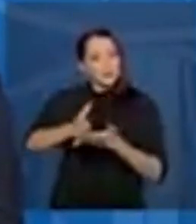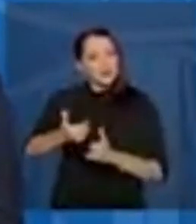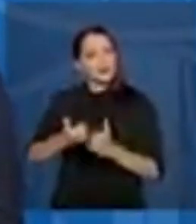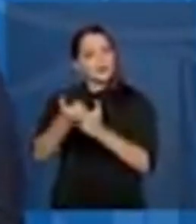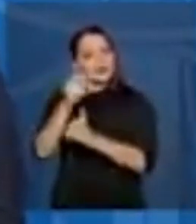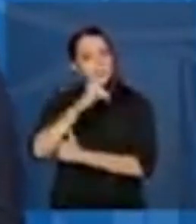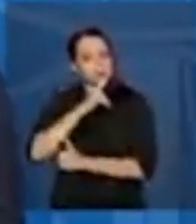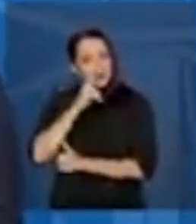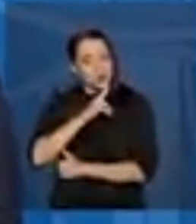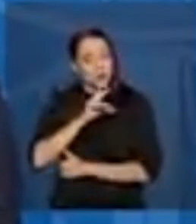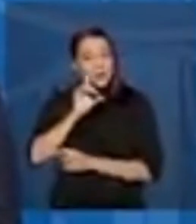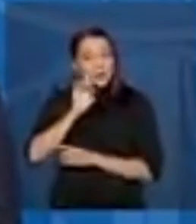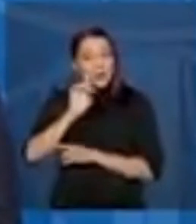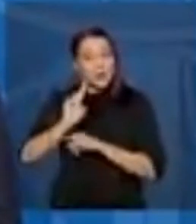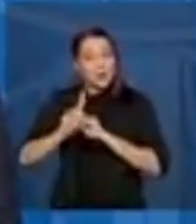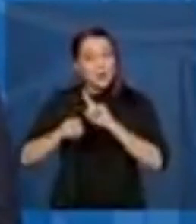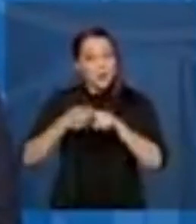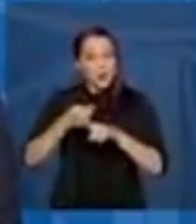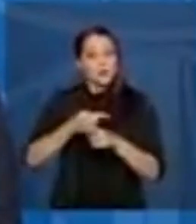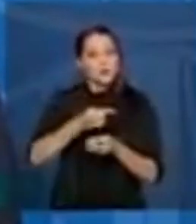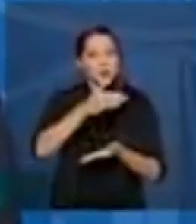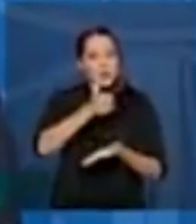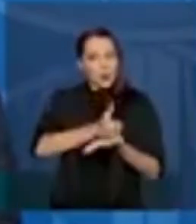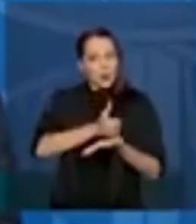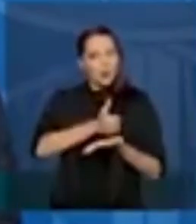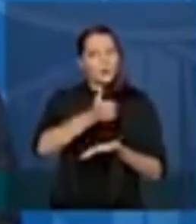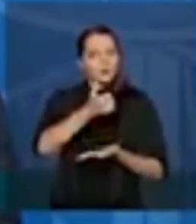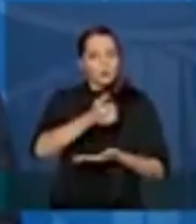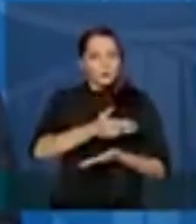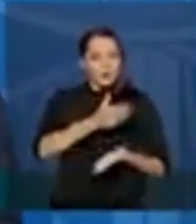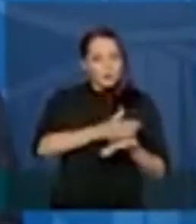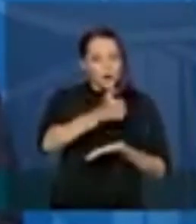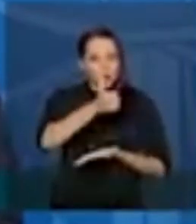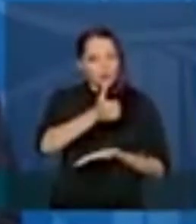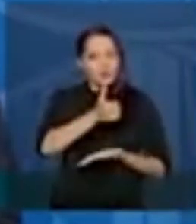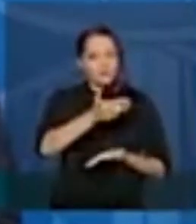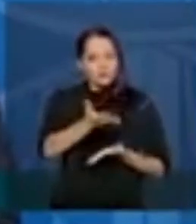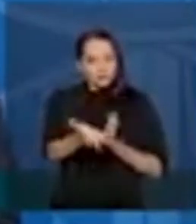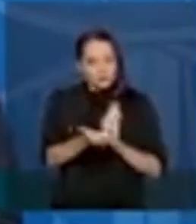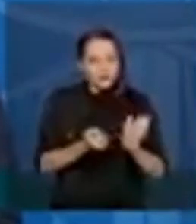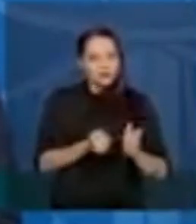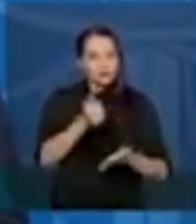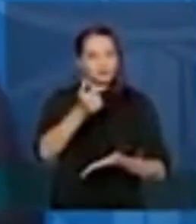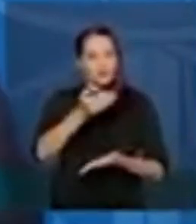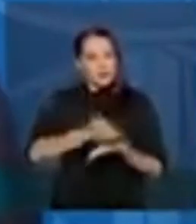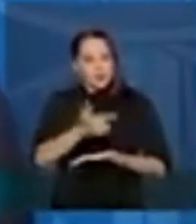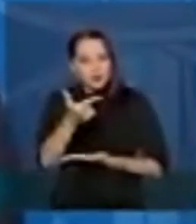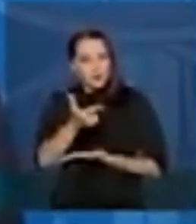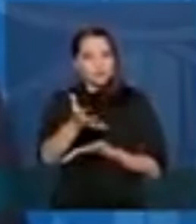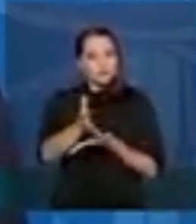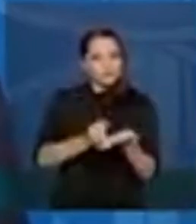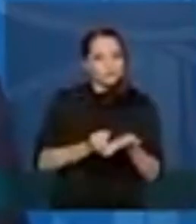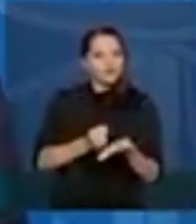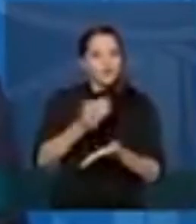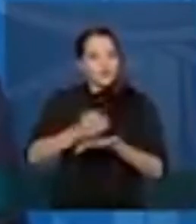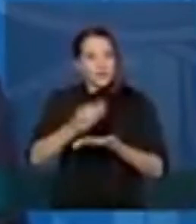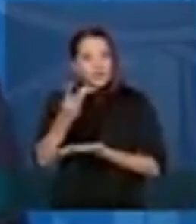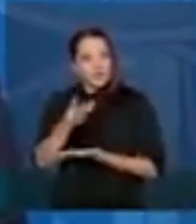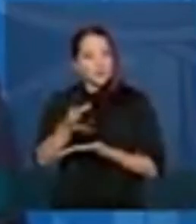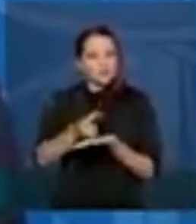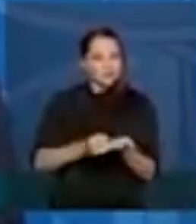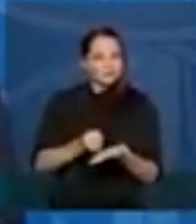só depois de receber as cinco parcelas do auxílio emergencial é que você irá receber, se der tempo,